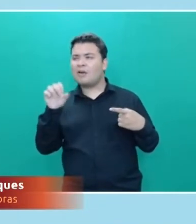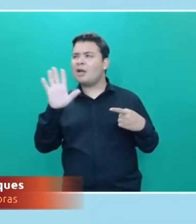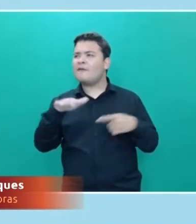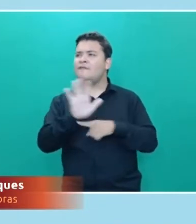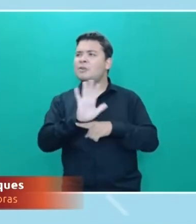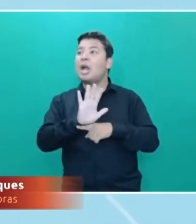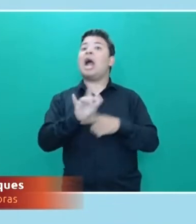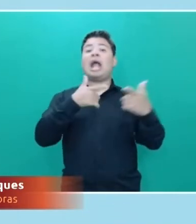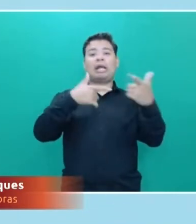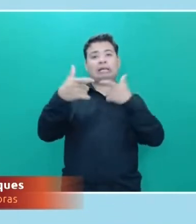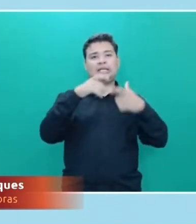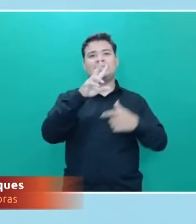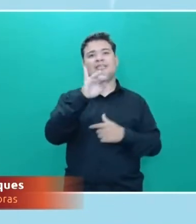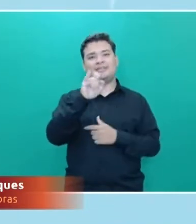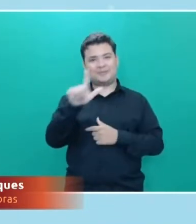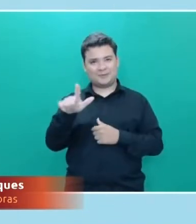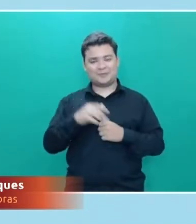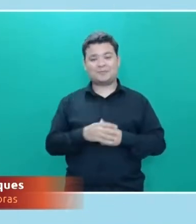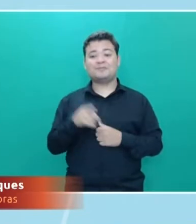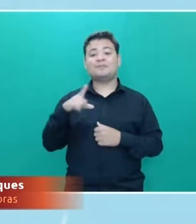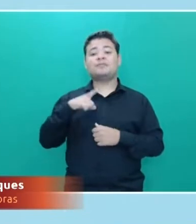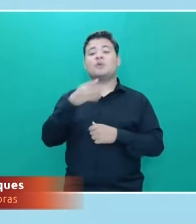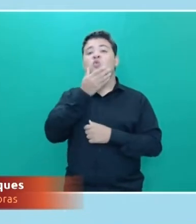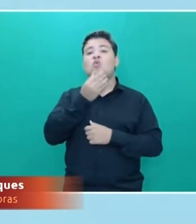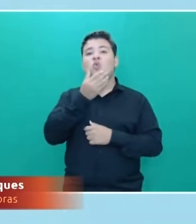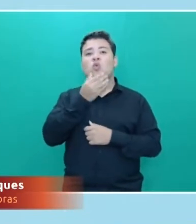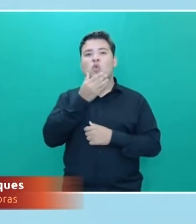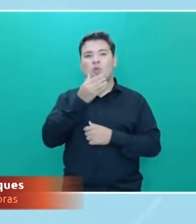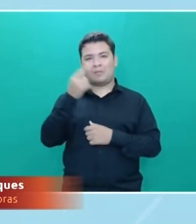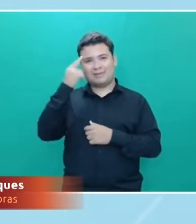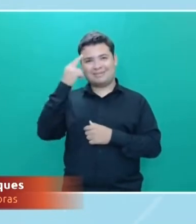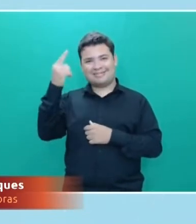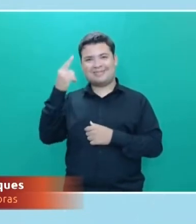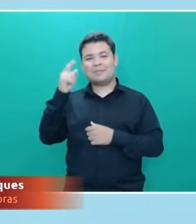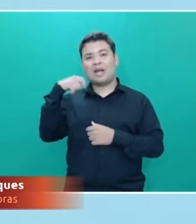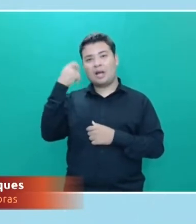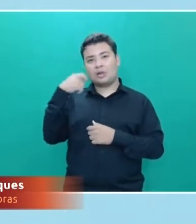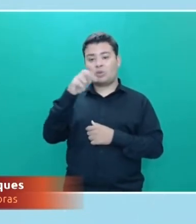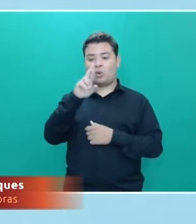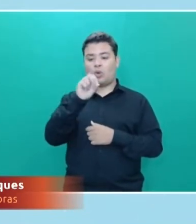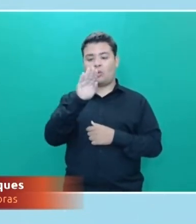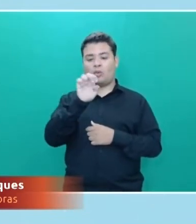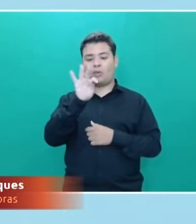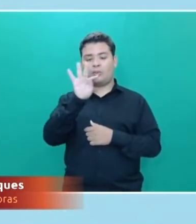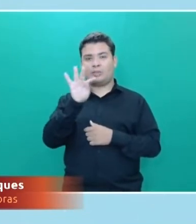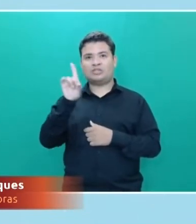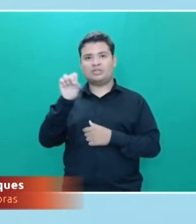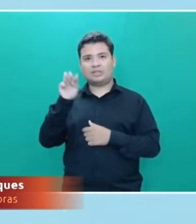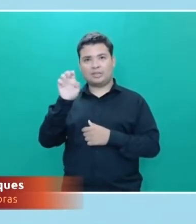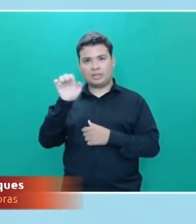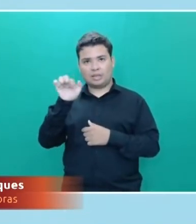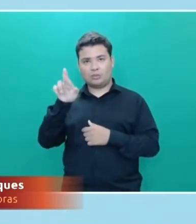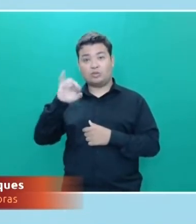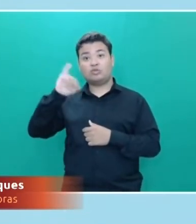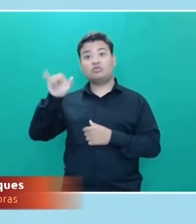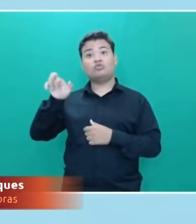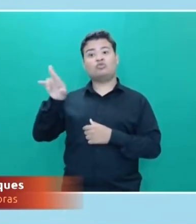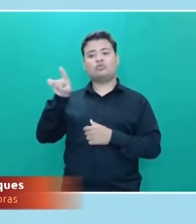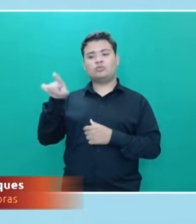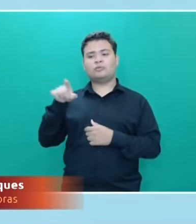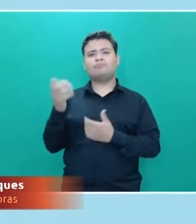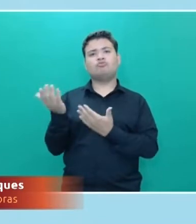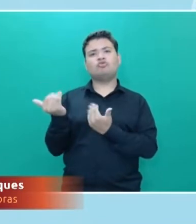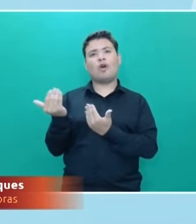o Robert Downey Jr., ele está mais jovem. Ou seja, foi utilizado o rosto do Robert Downey Jr. no corpo